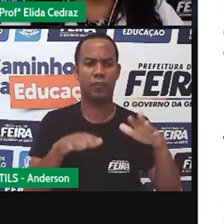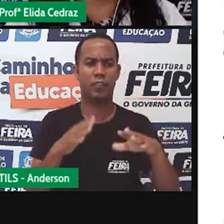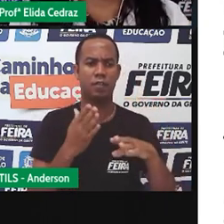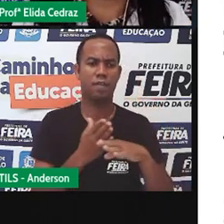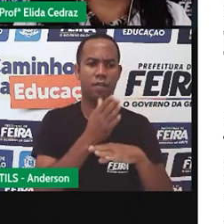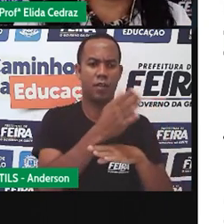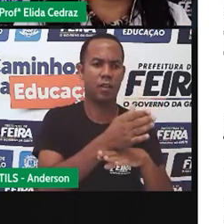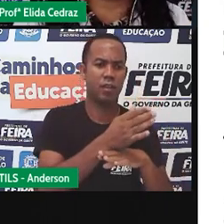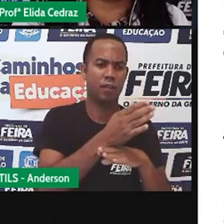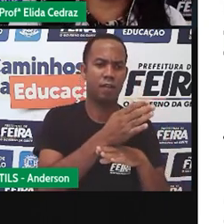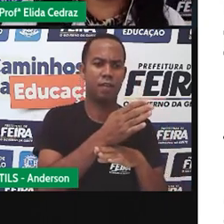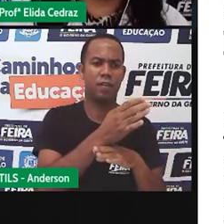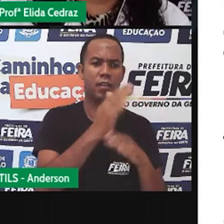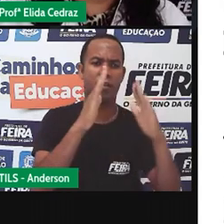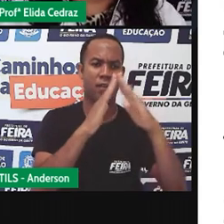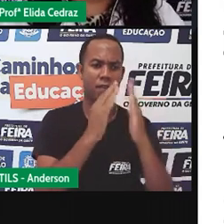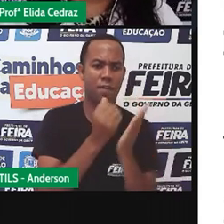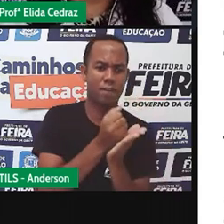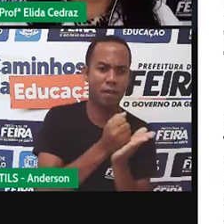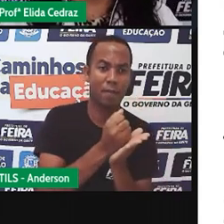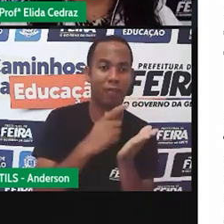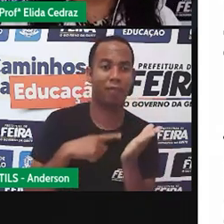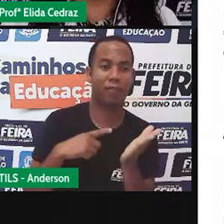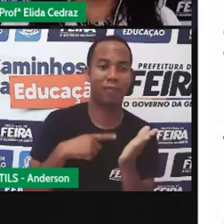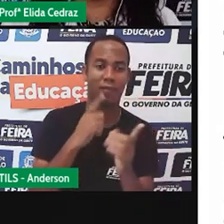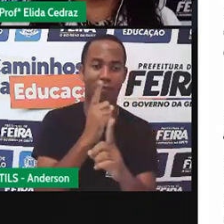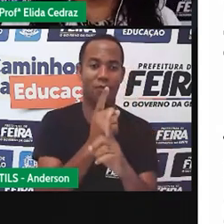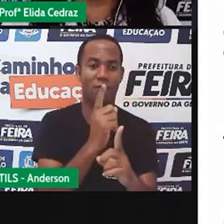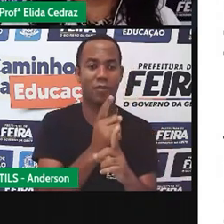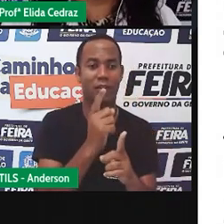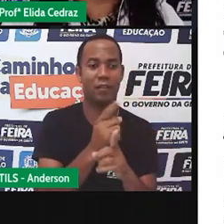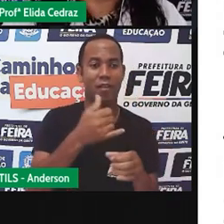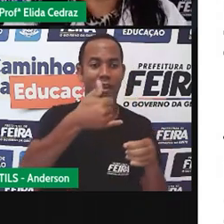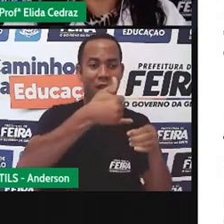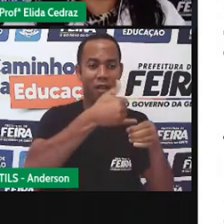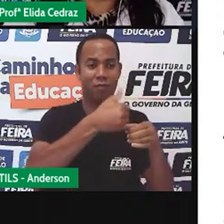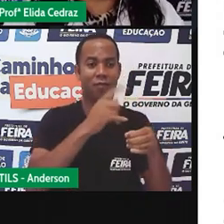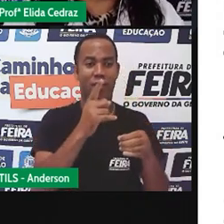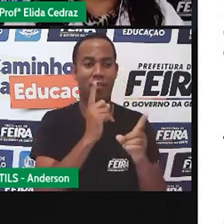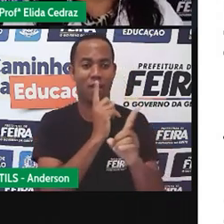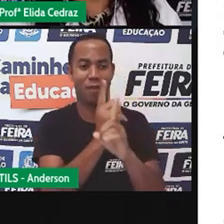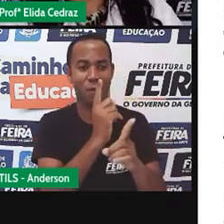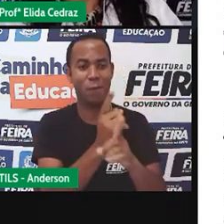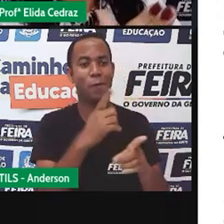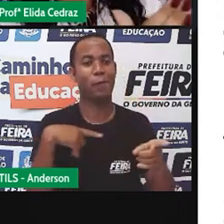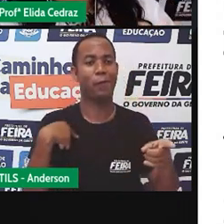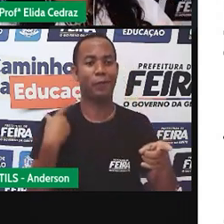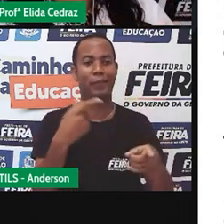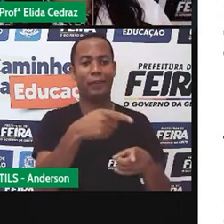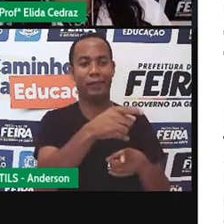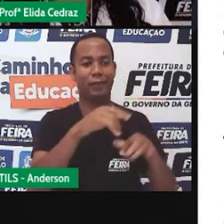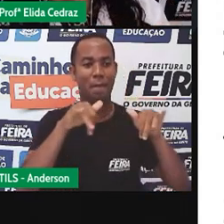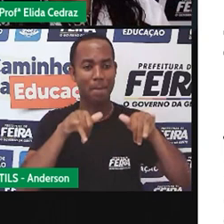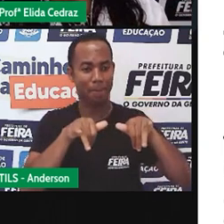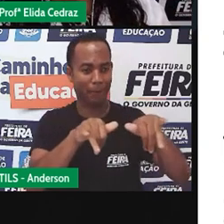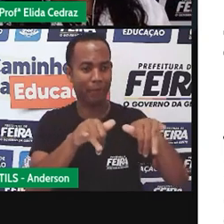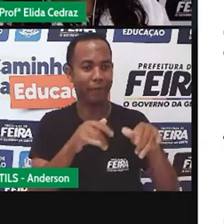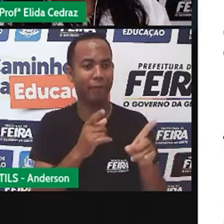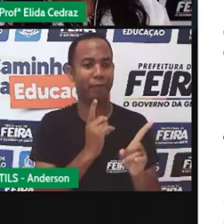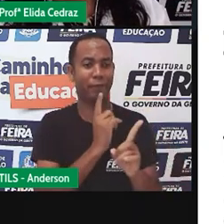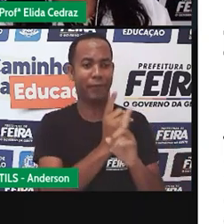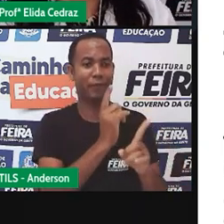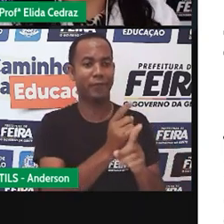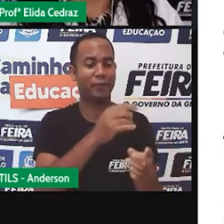uma farmácia, no supermercado, numa loja de conveniência, num posto de gasolina. E o que que tem lá? Tem os jornais